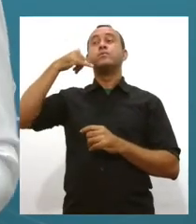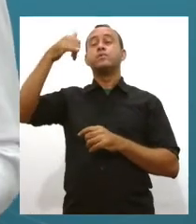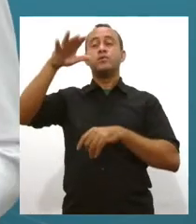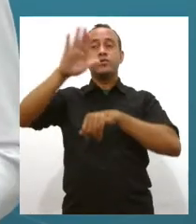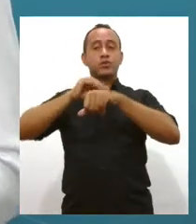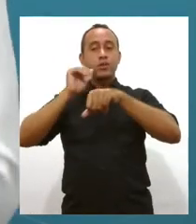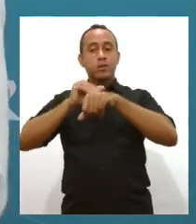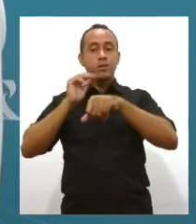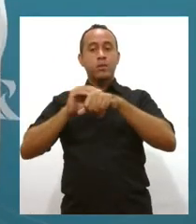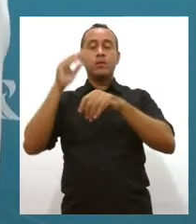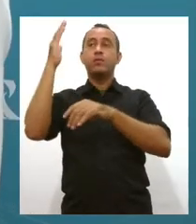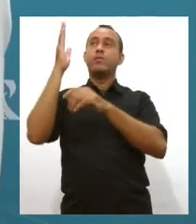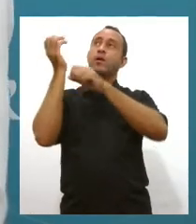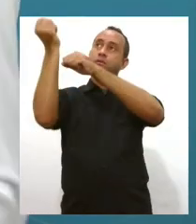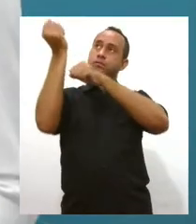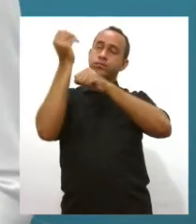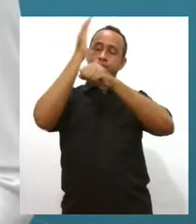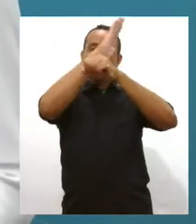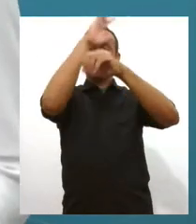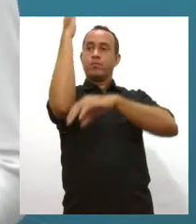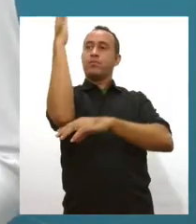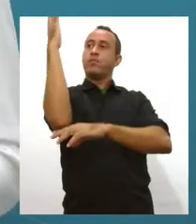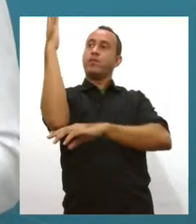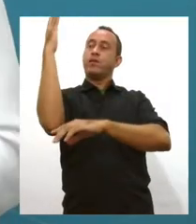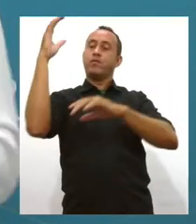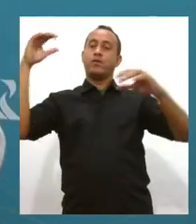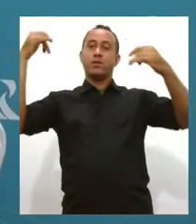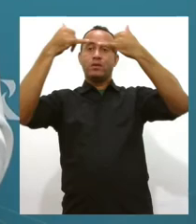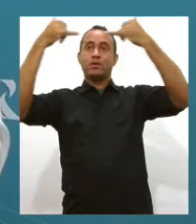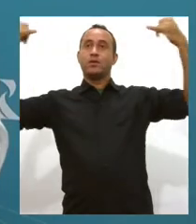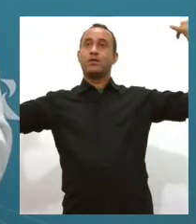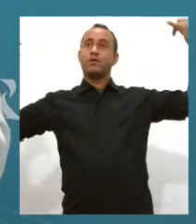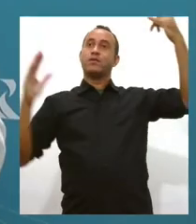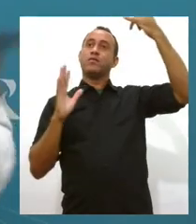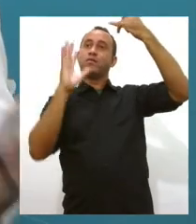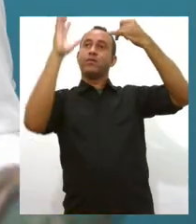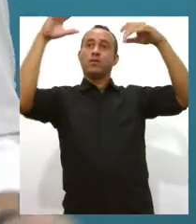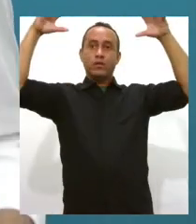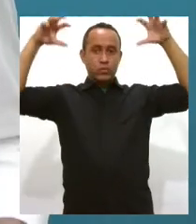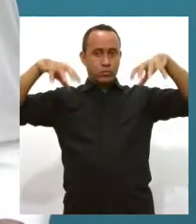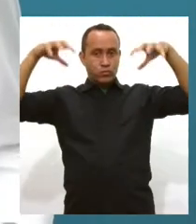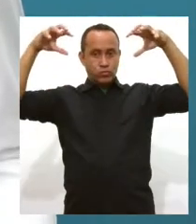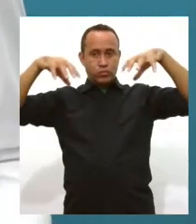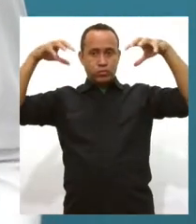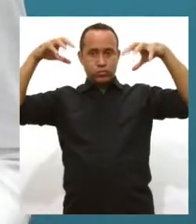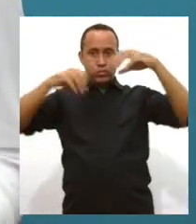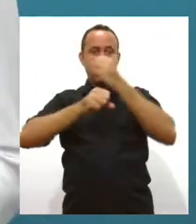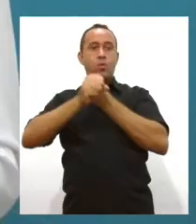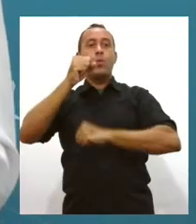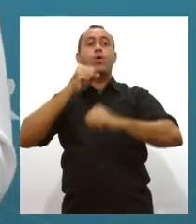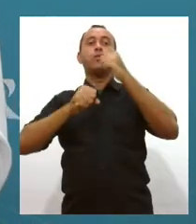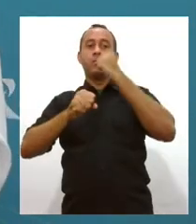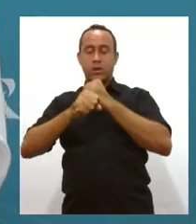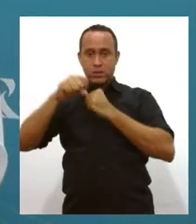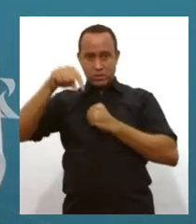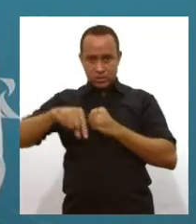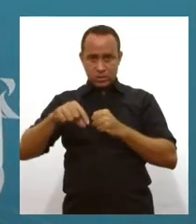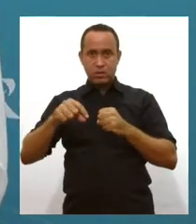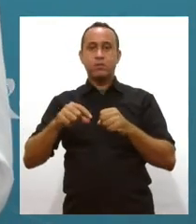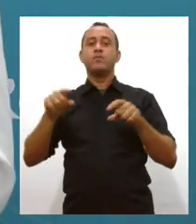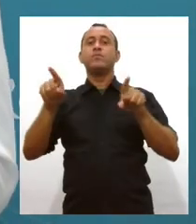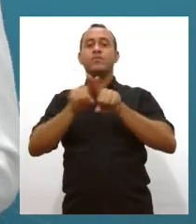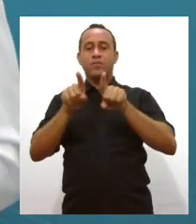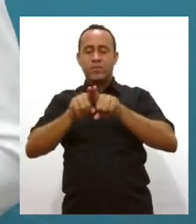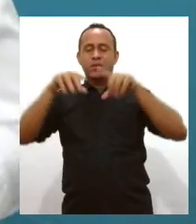poda de árvore, envolvendo árvore na rede. A gente sabe que tem chovido muito. O ano passado foi um ano muito chuvoso. Esse ano tem sido um ano